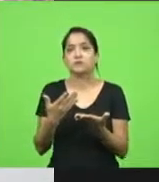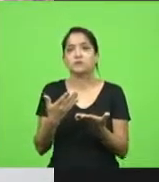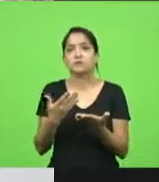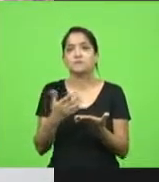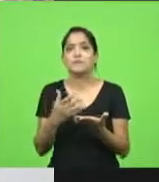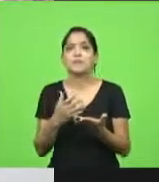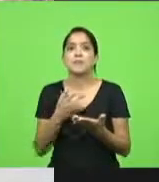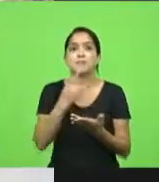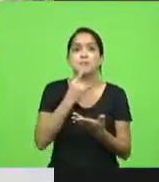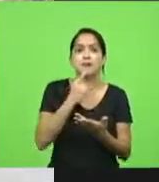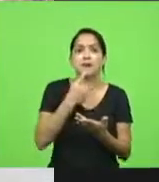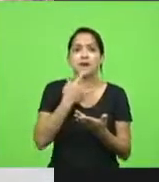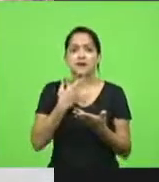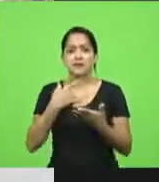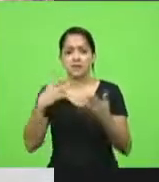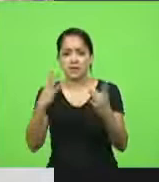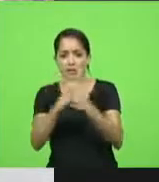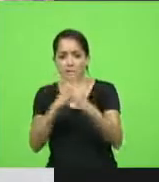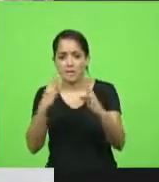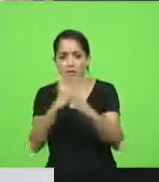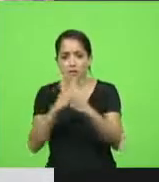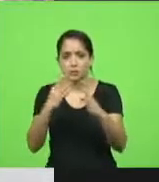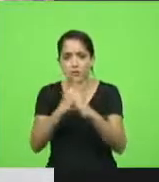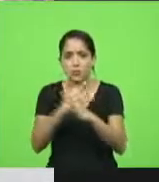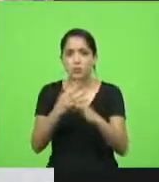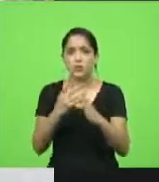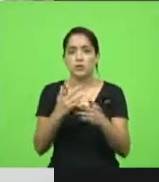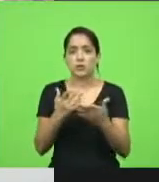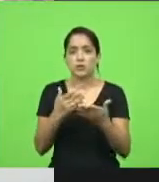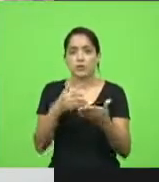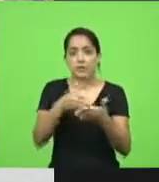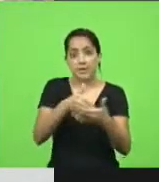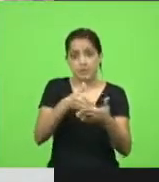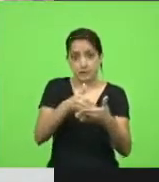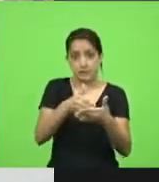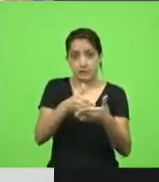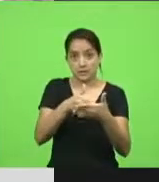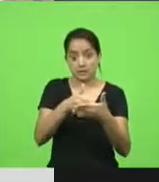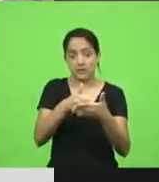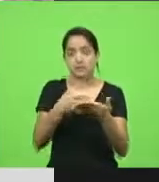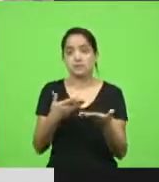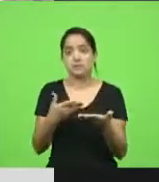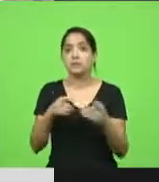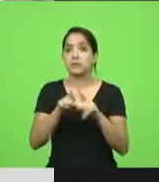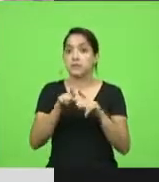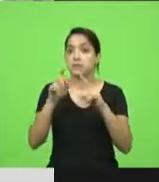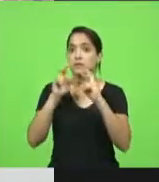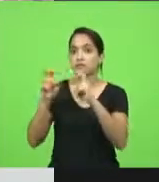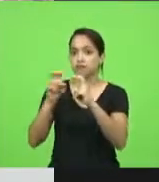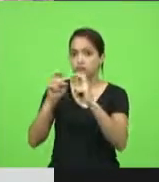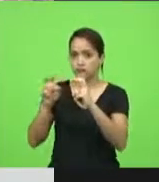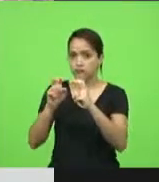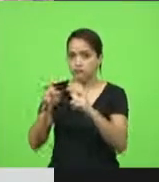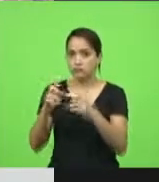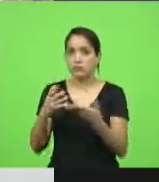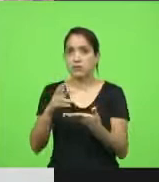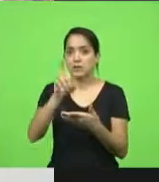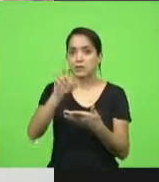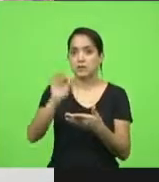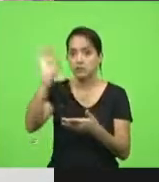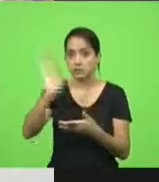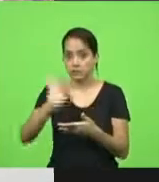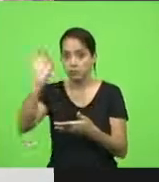de bares e aglomerações em baladas. Lembrando que o transporte coletivo ficou aí com limite de 50%,